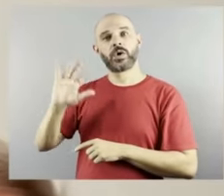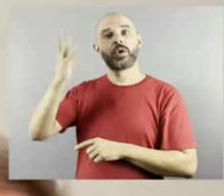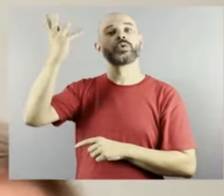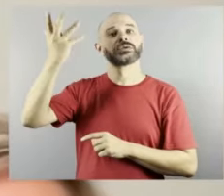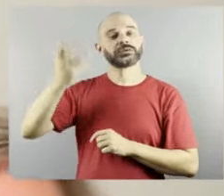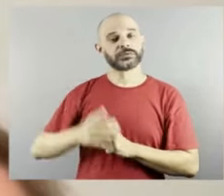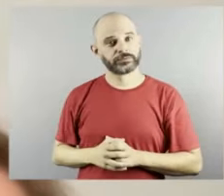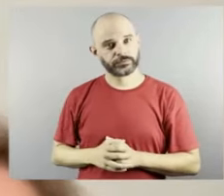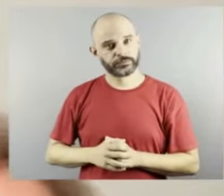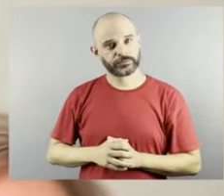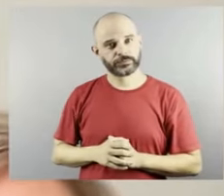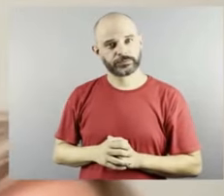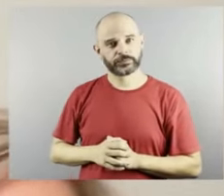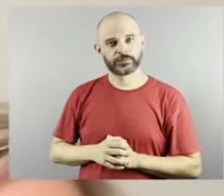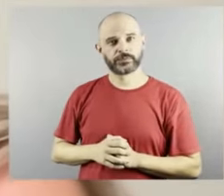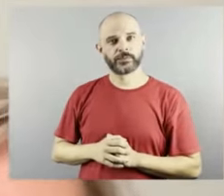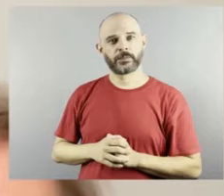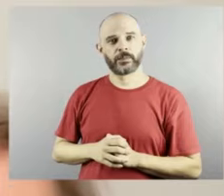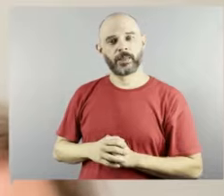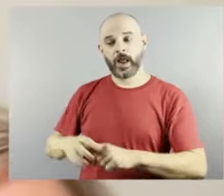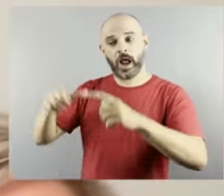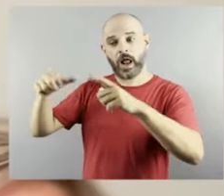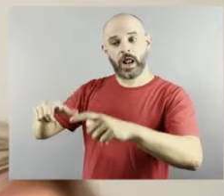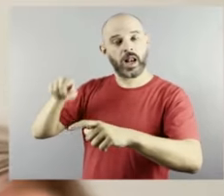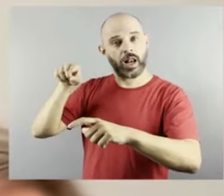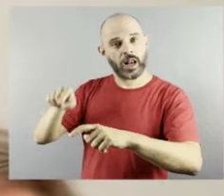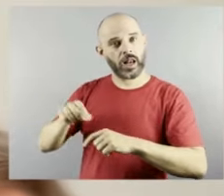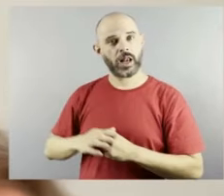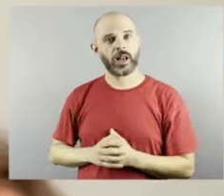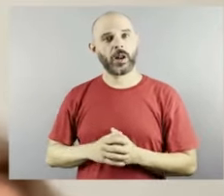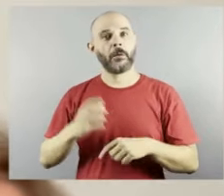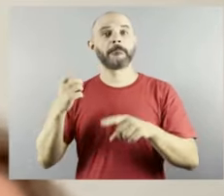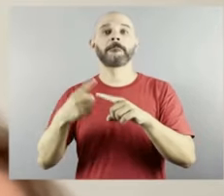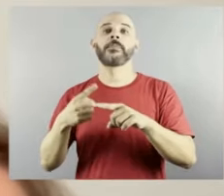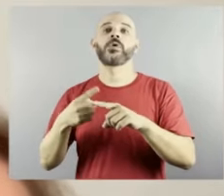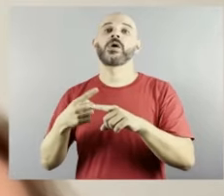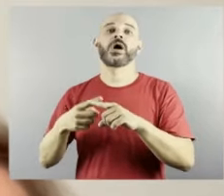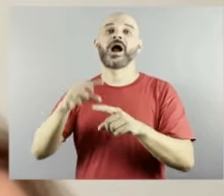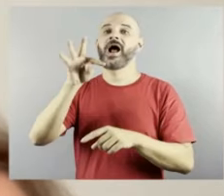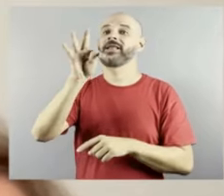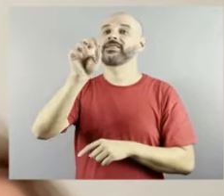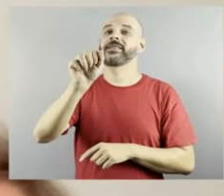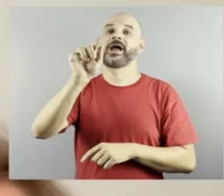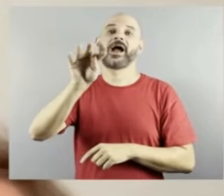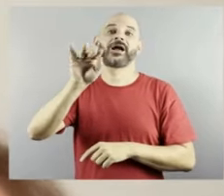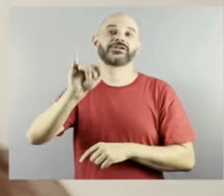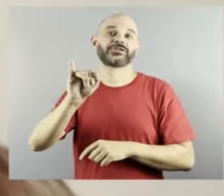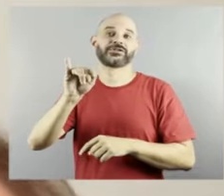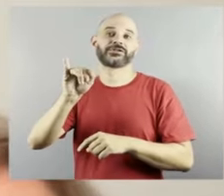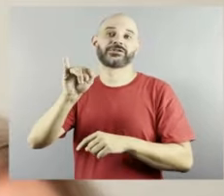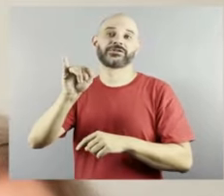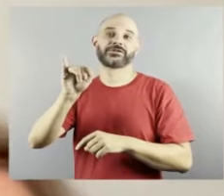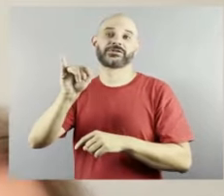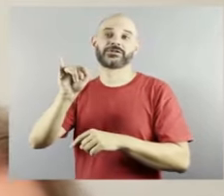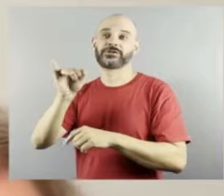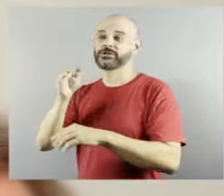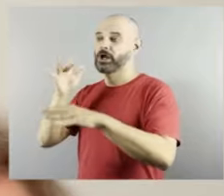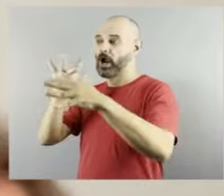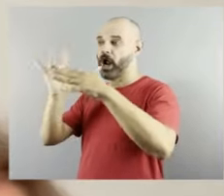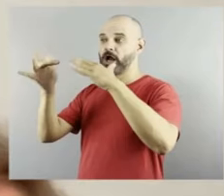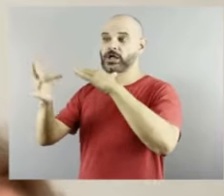é porque a Tati não chegou na rede social dela ainda ela não passou na